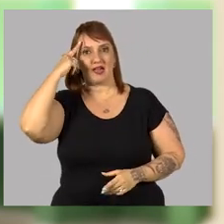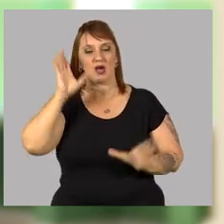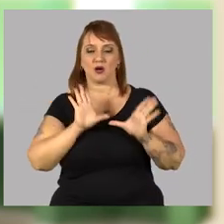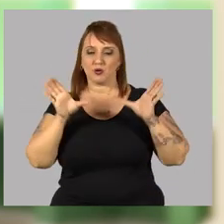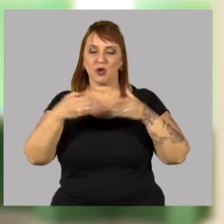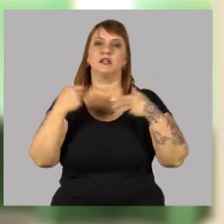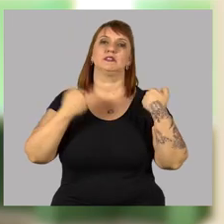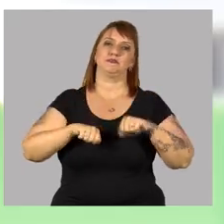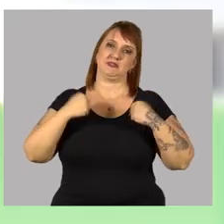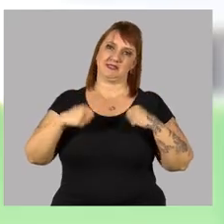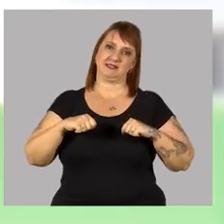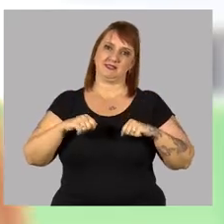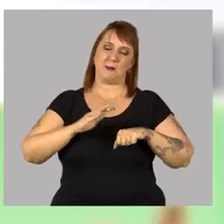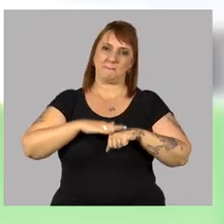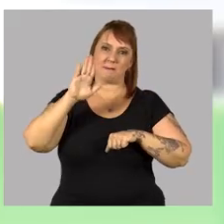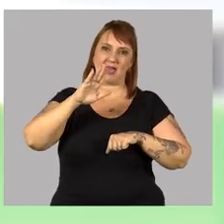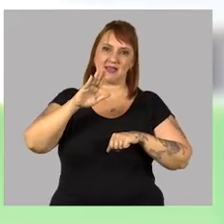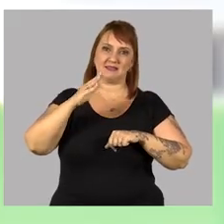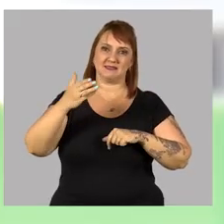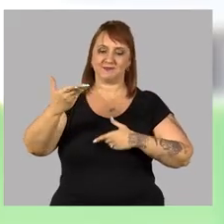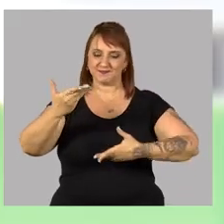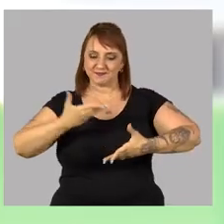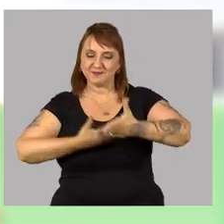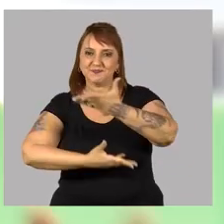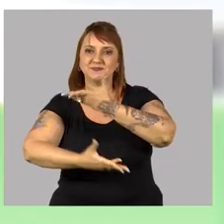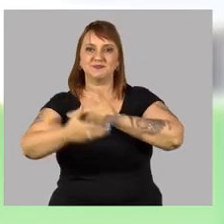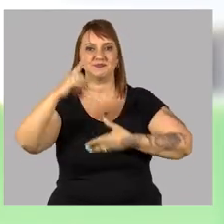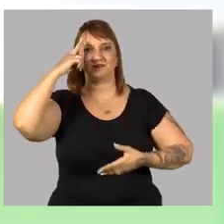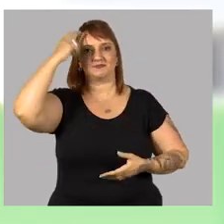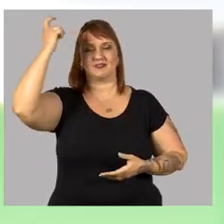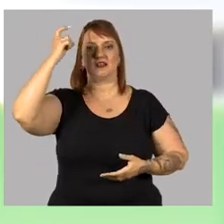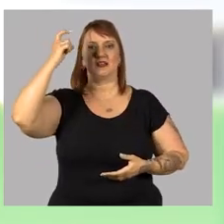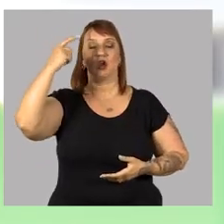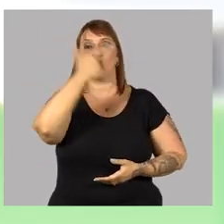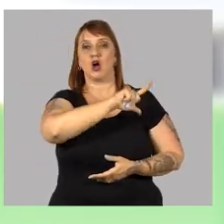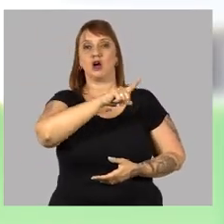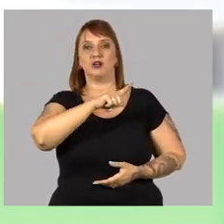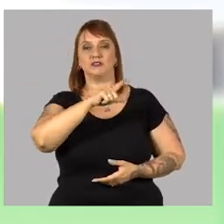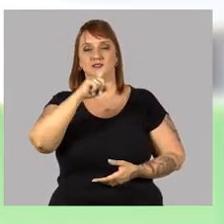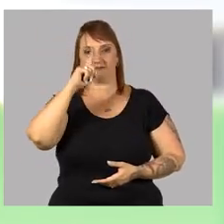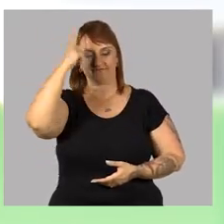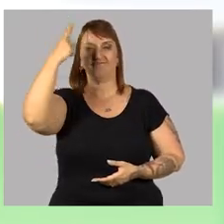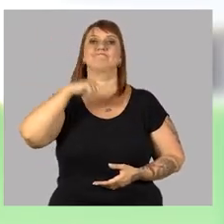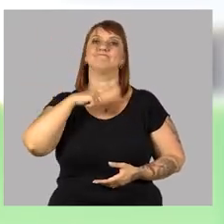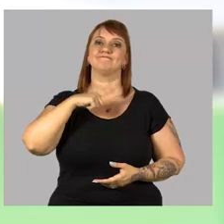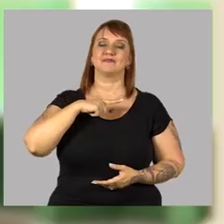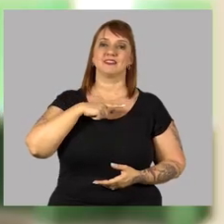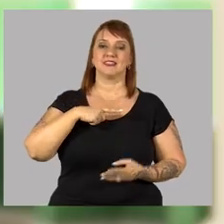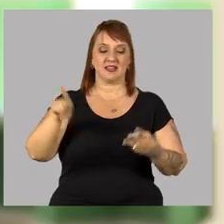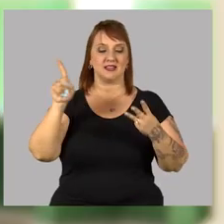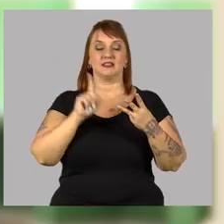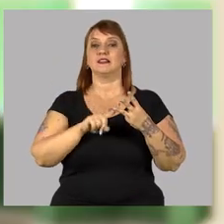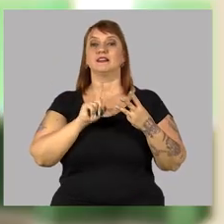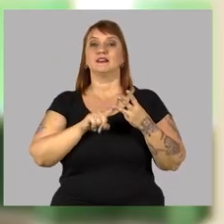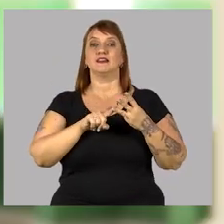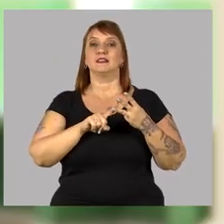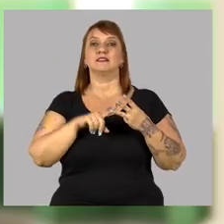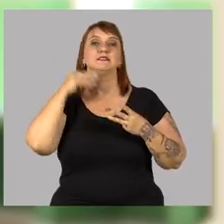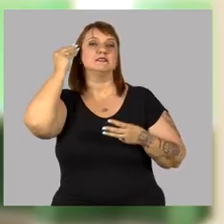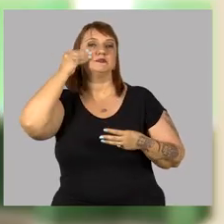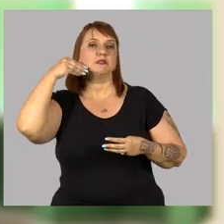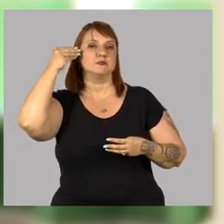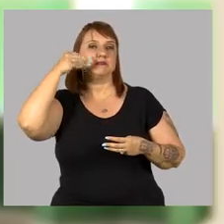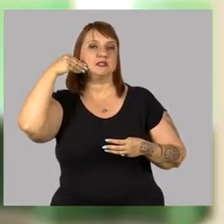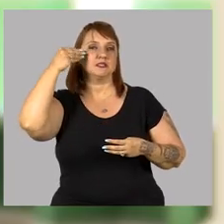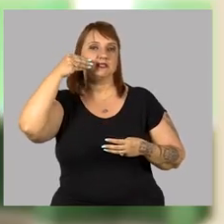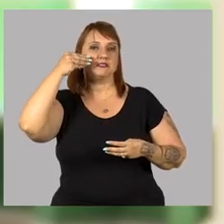precisa ser coletiva. Cada vez mais que a gente compartilha as ideias, outras ideias geram. E o terceiro ponto